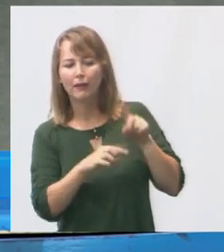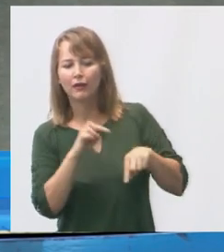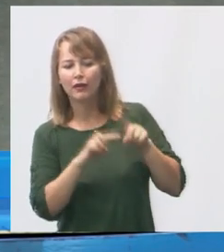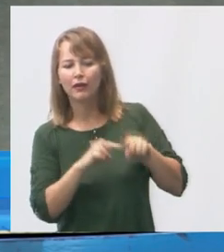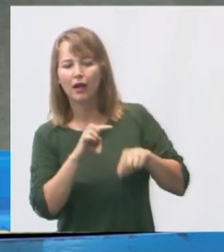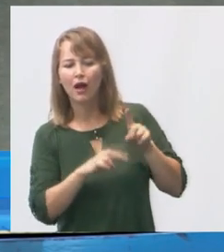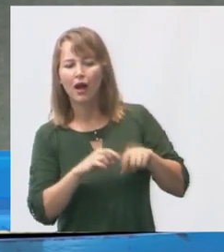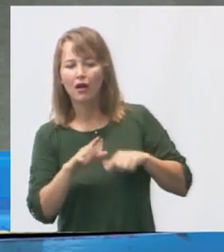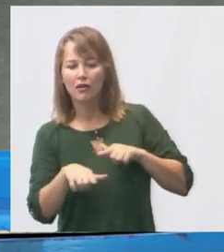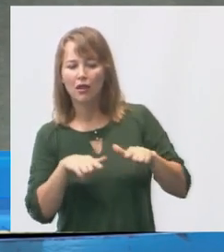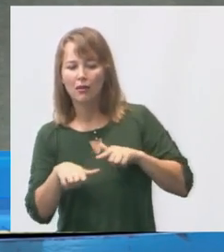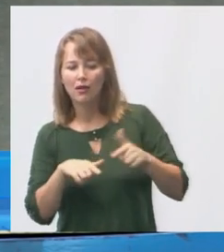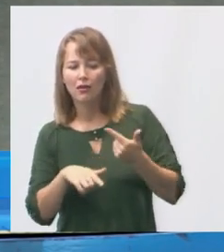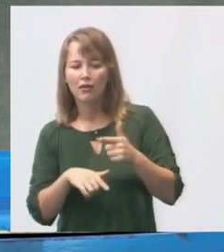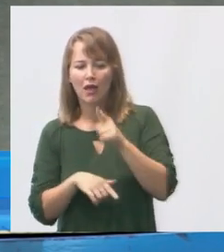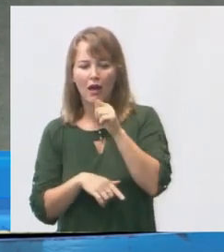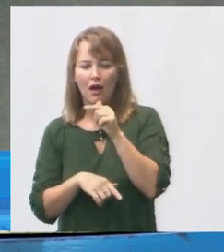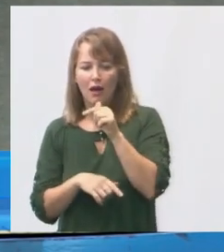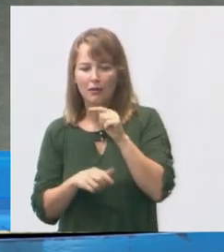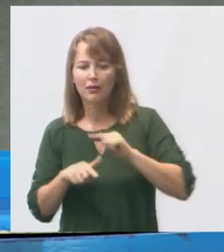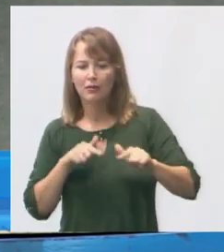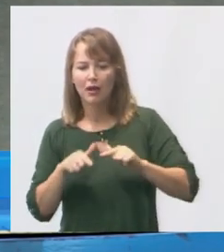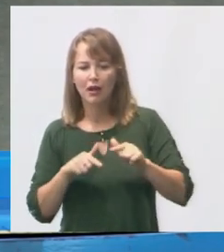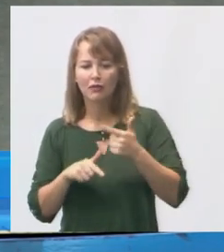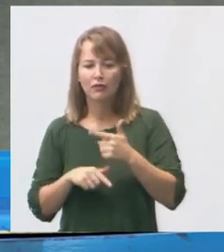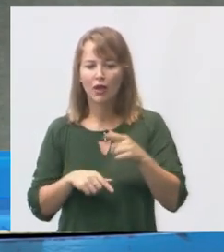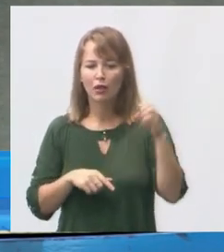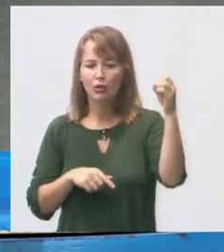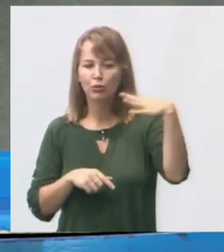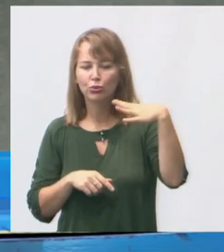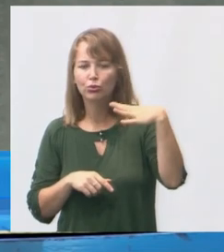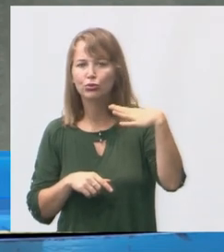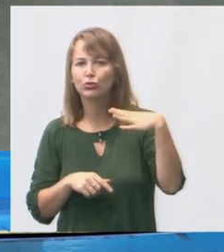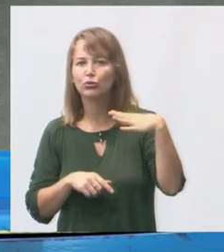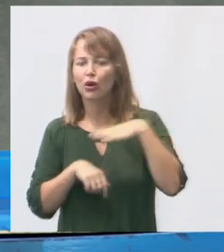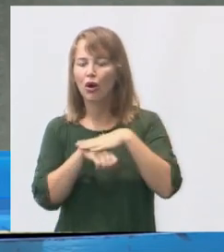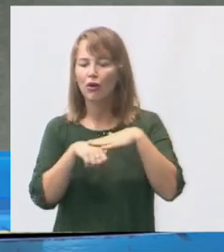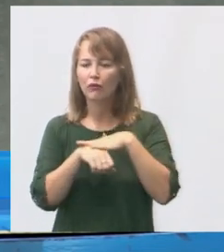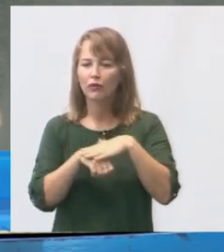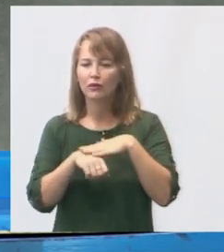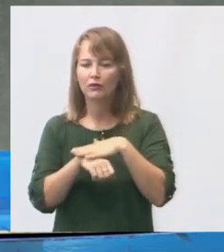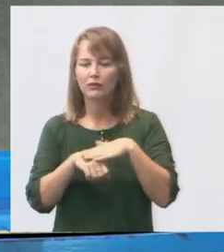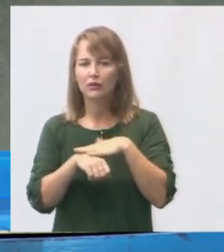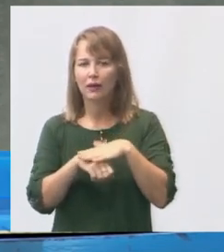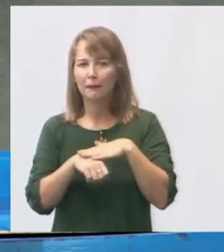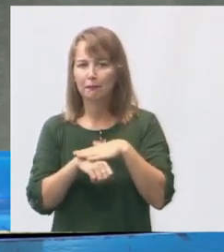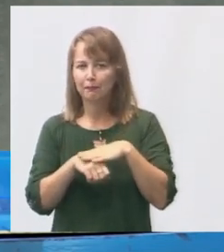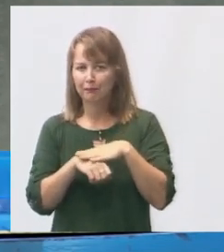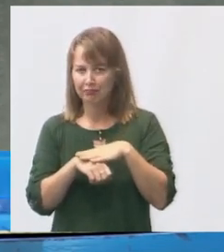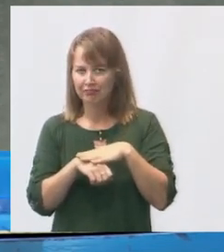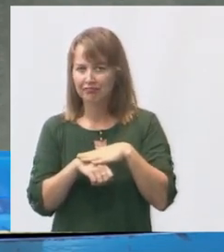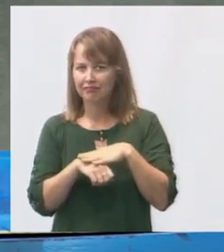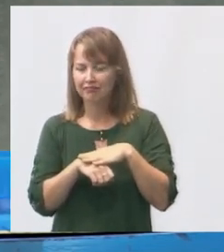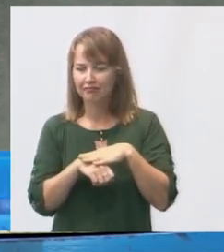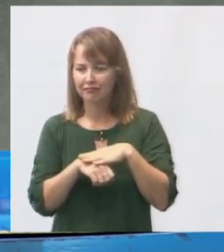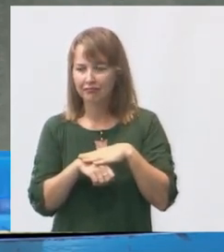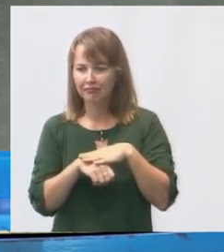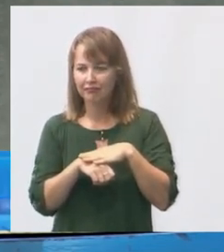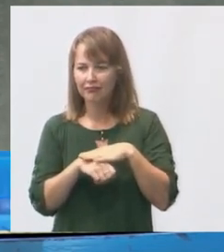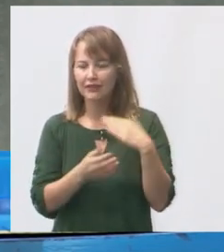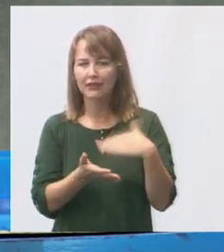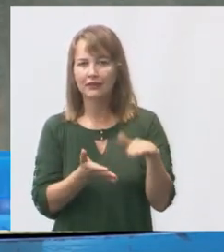trabalhadores não têm água para poder trabalhar. Não tem luz. Conversamos com a... Tomamos posse, conversamos com a